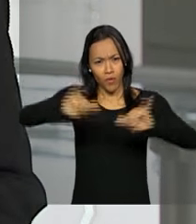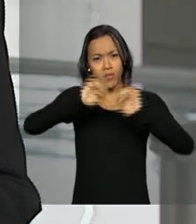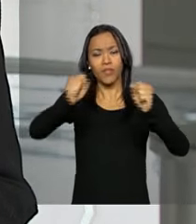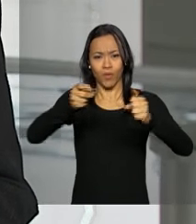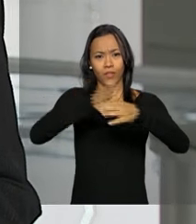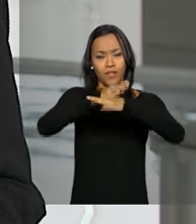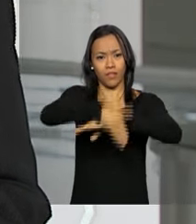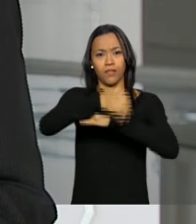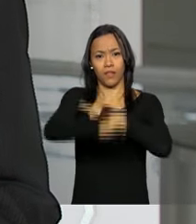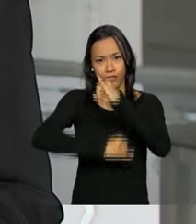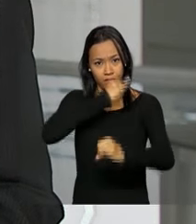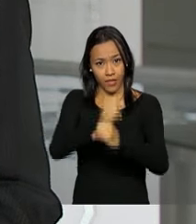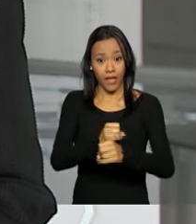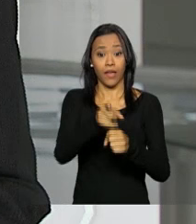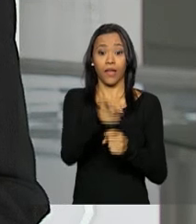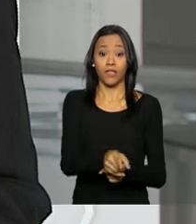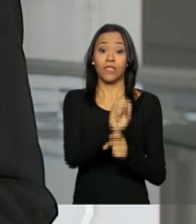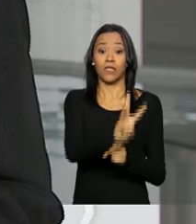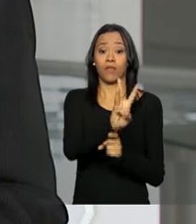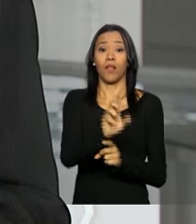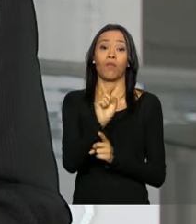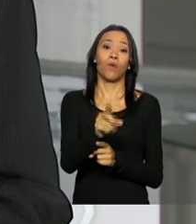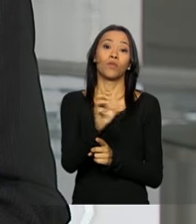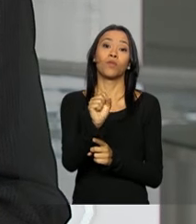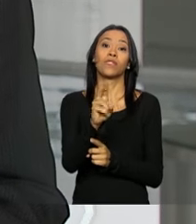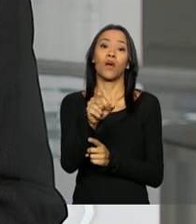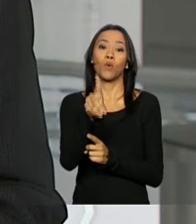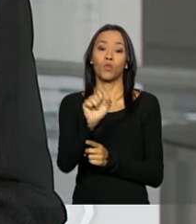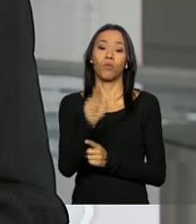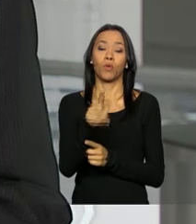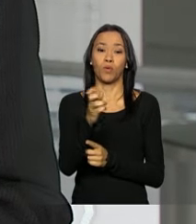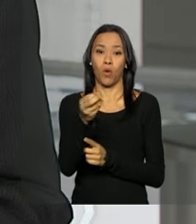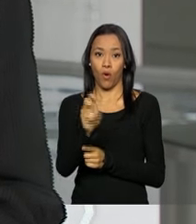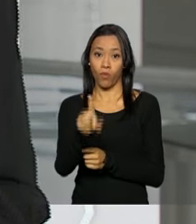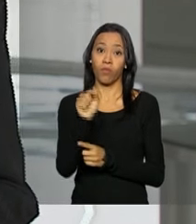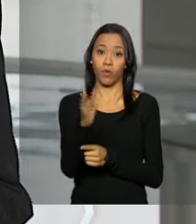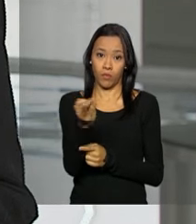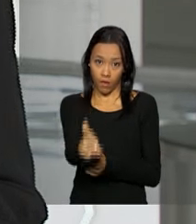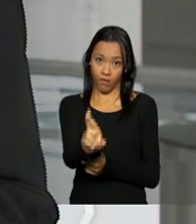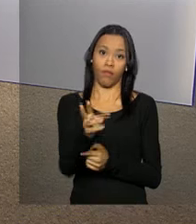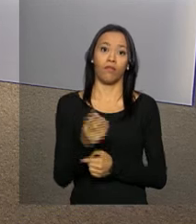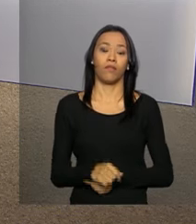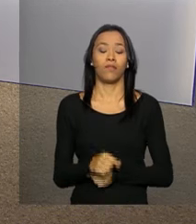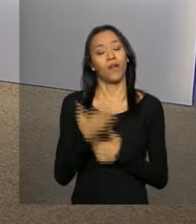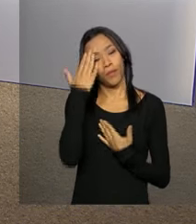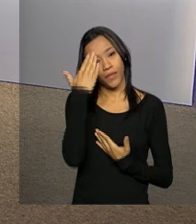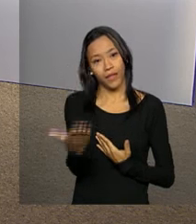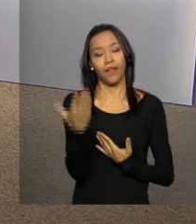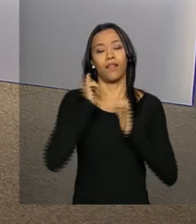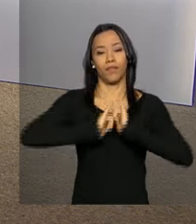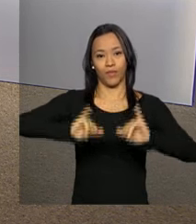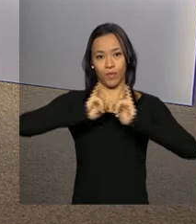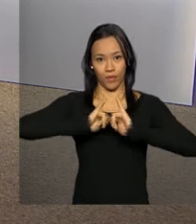Ministério da Saúde na internet em www.saude.gov.br. João Pedro, muito obrigado